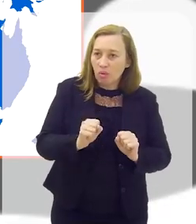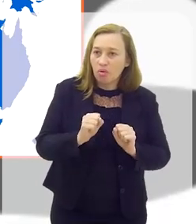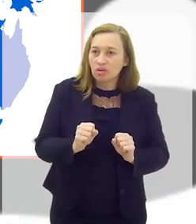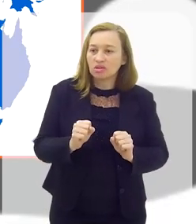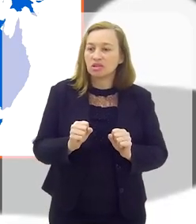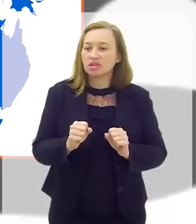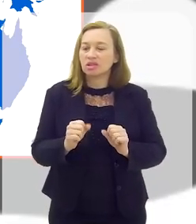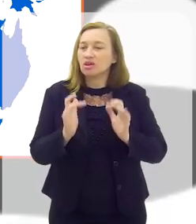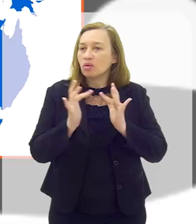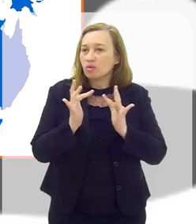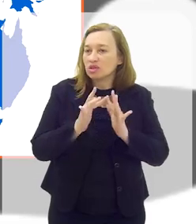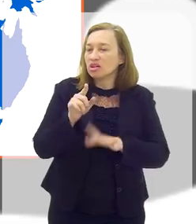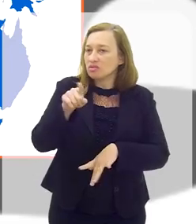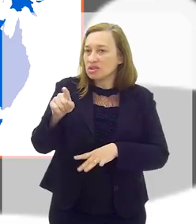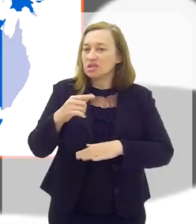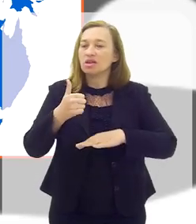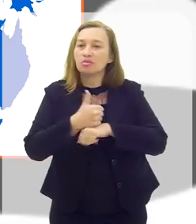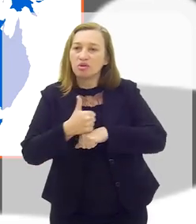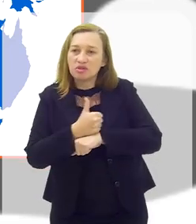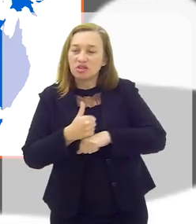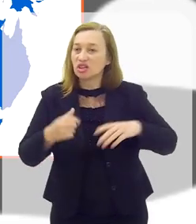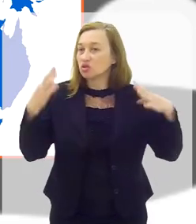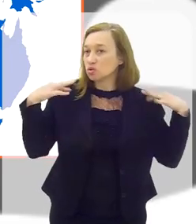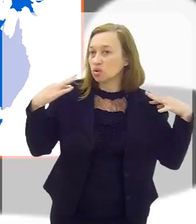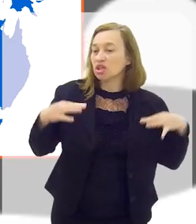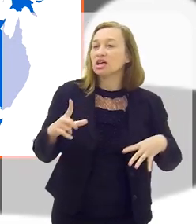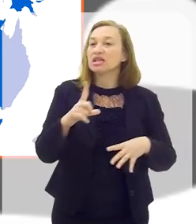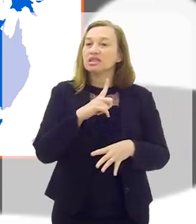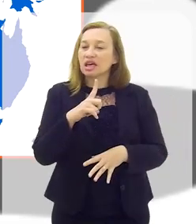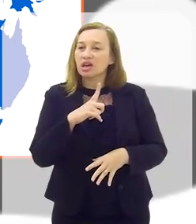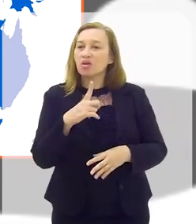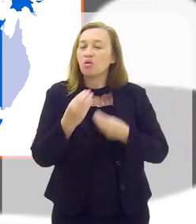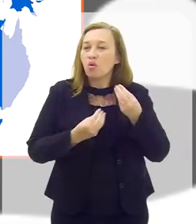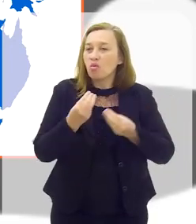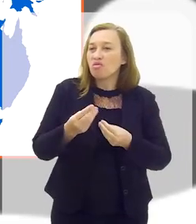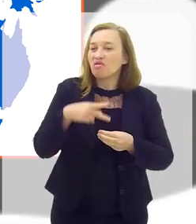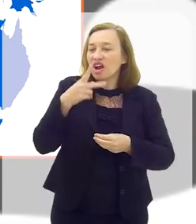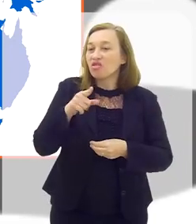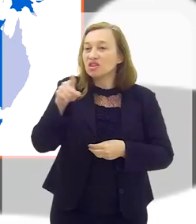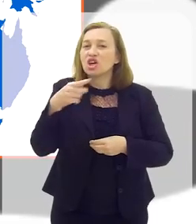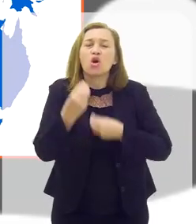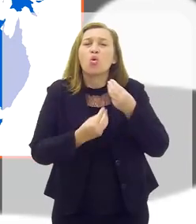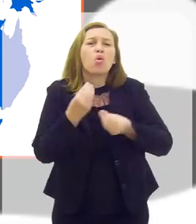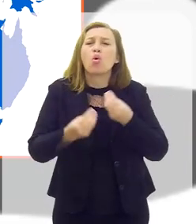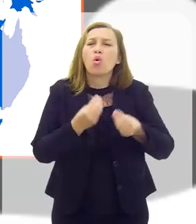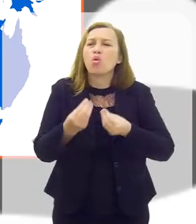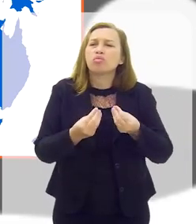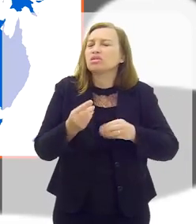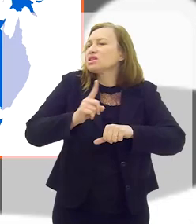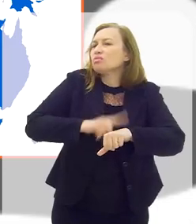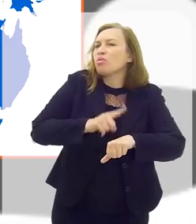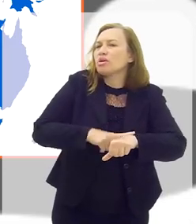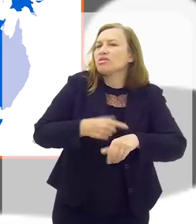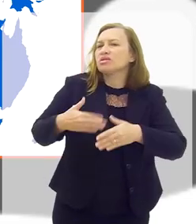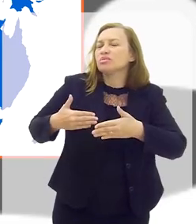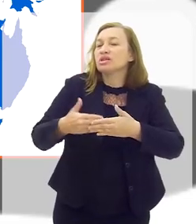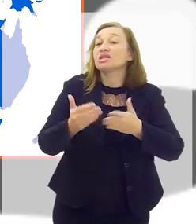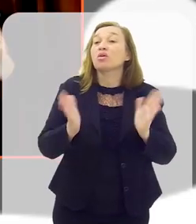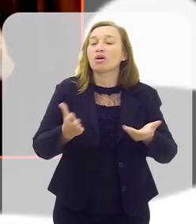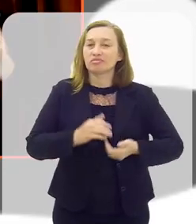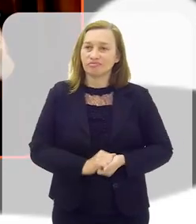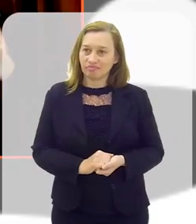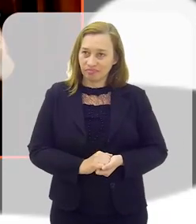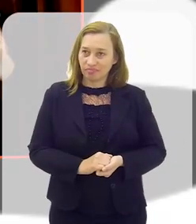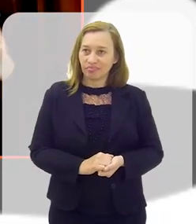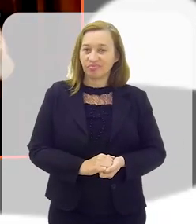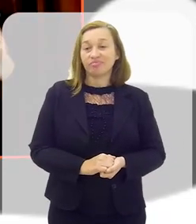contactar você, eventualmente, profissionais do turismo, se tem alguma maneira de falar contigo, como é que está, nesse momento, esse processo?